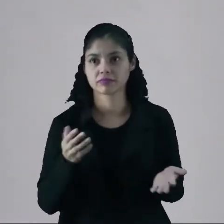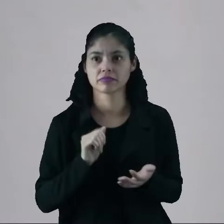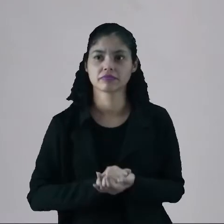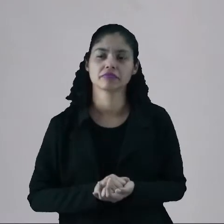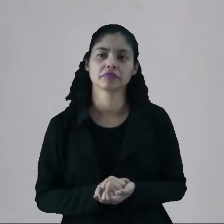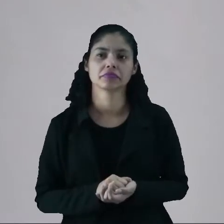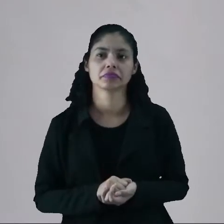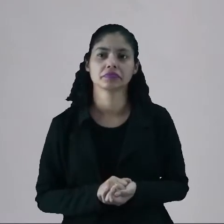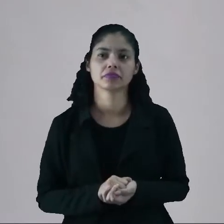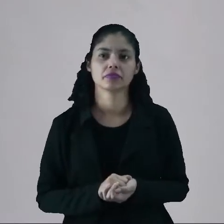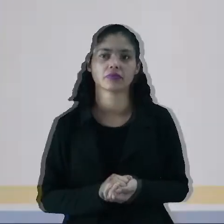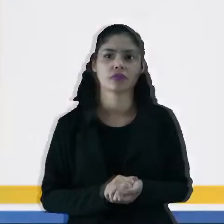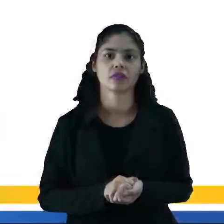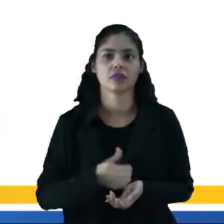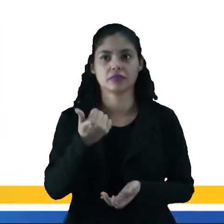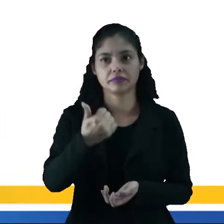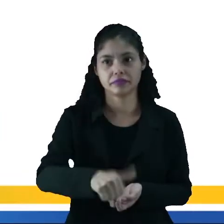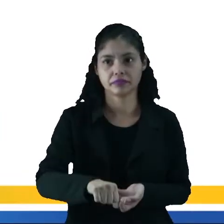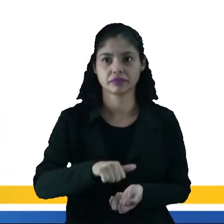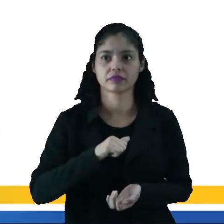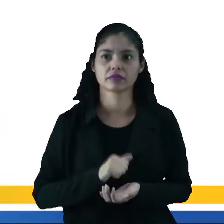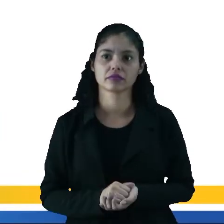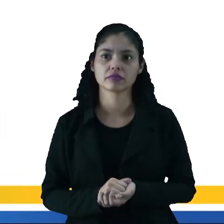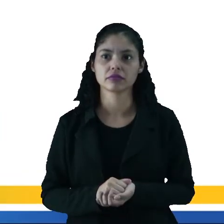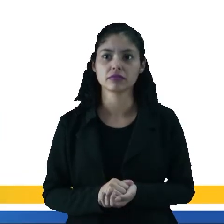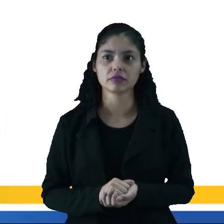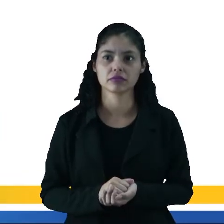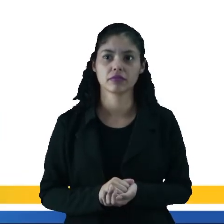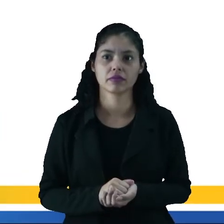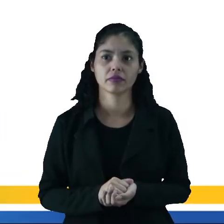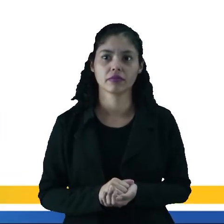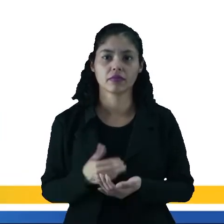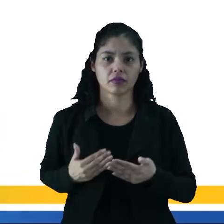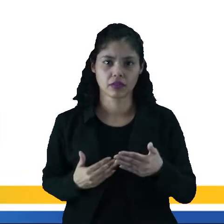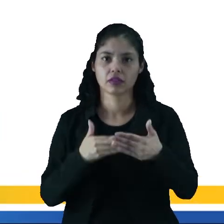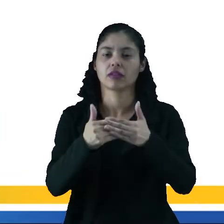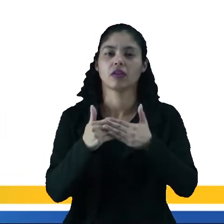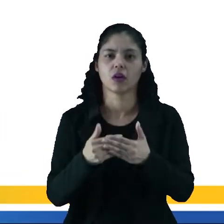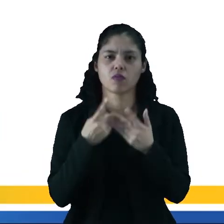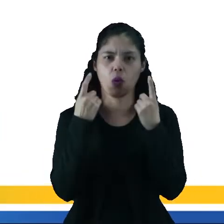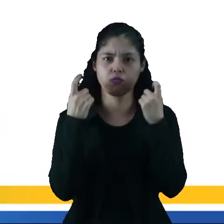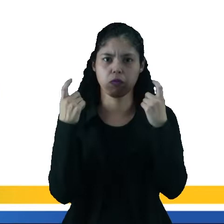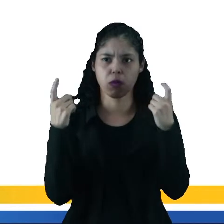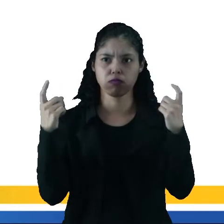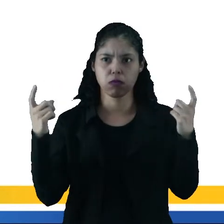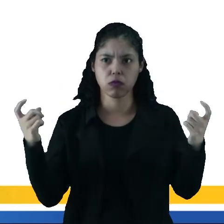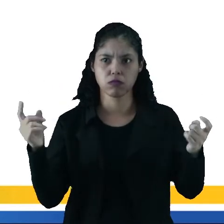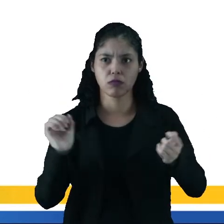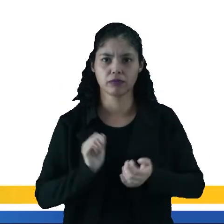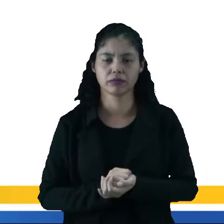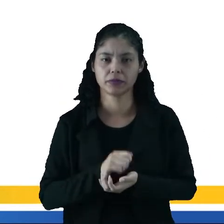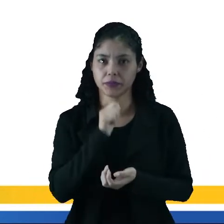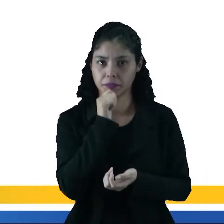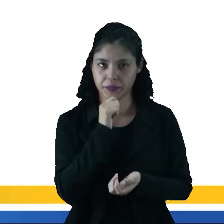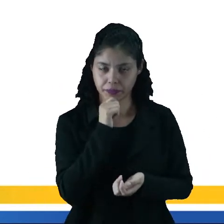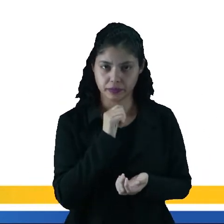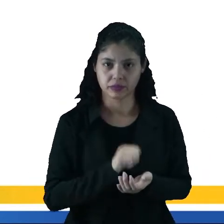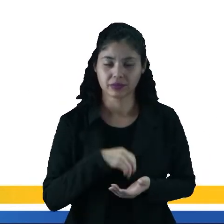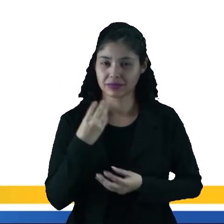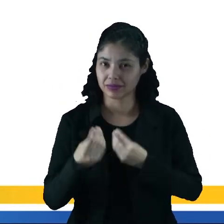Então isso é uma das desvantagens. A outra causa impacto sonoro. Então